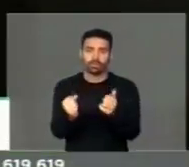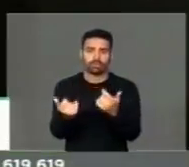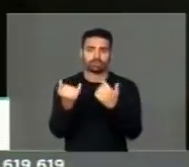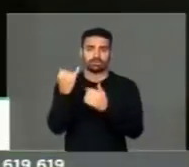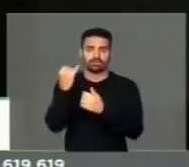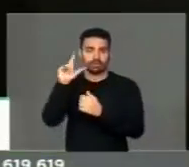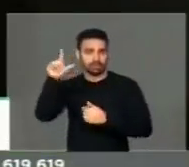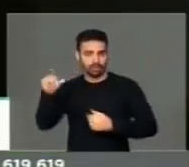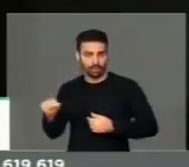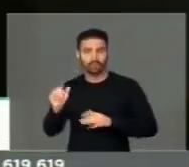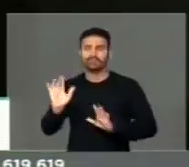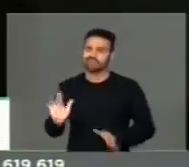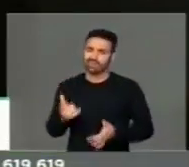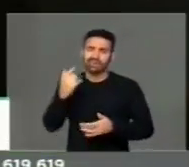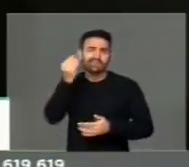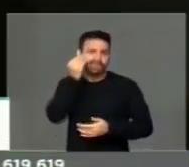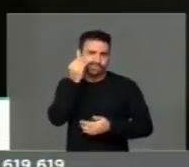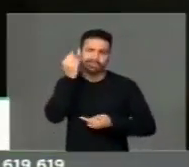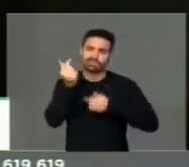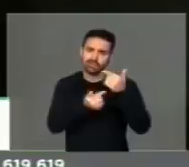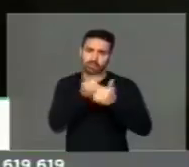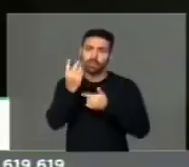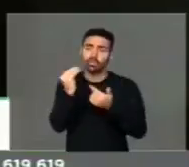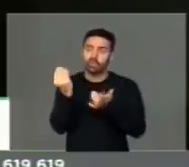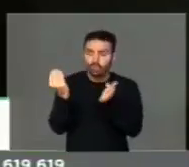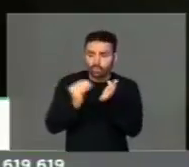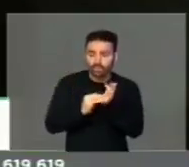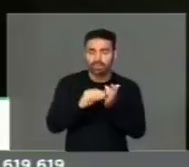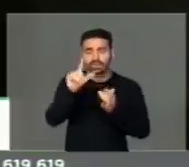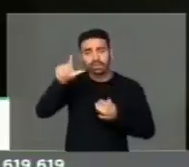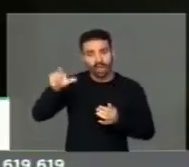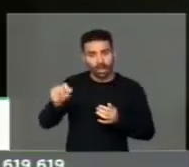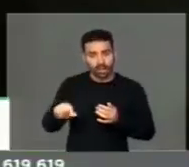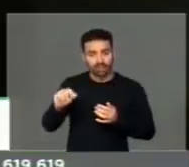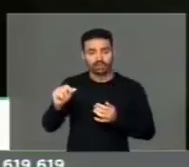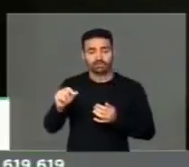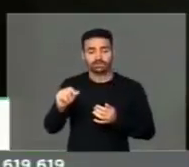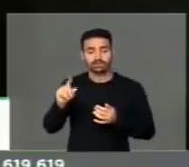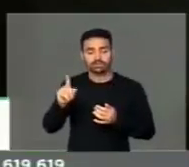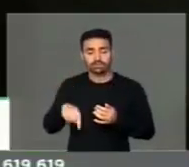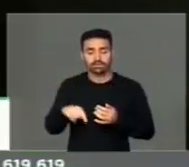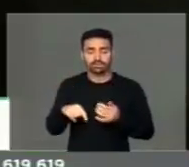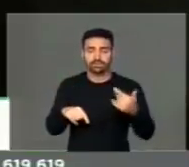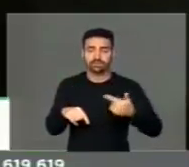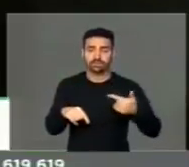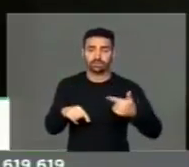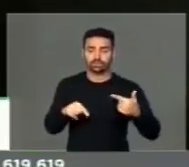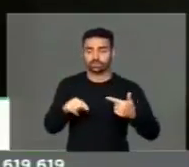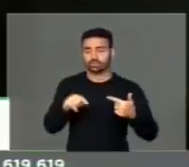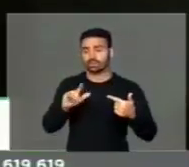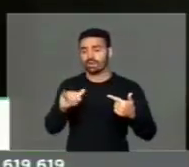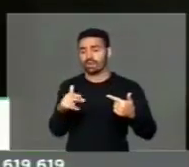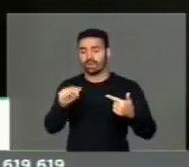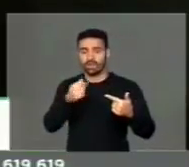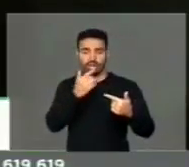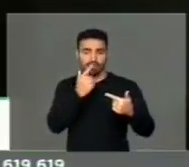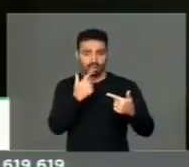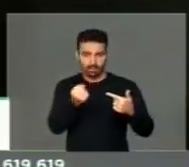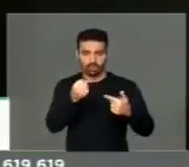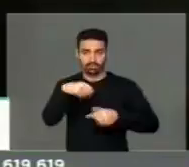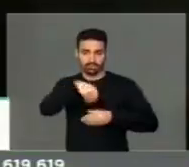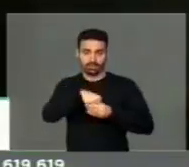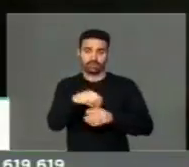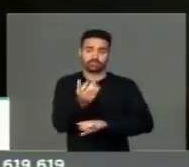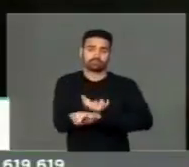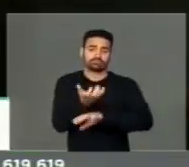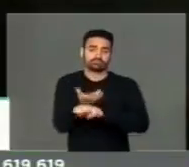tentamos trabalhar, de um modo ou de outro, a inclusão da língua italiana como uma segunda língua no currículo escolar, ou como